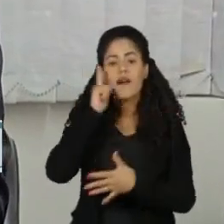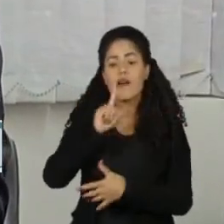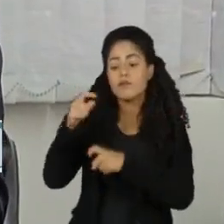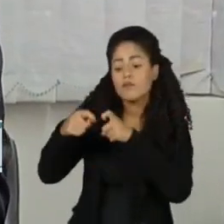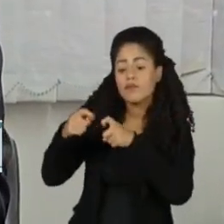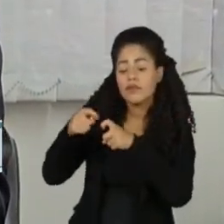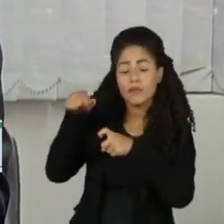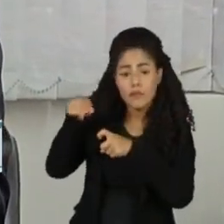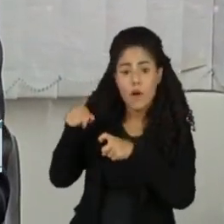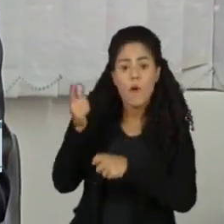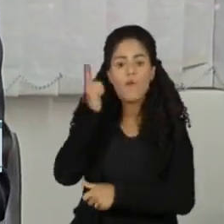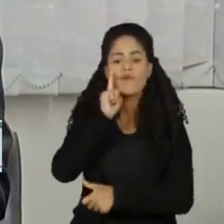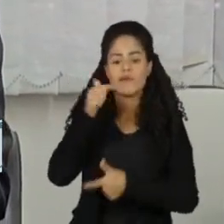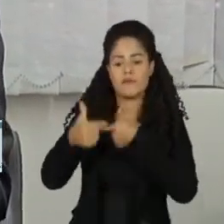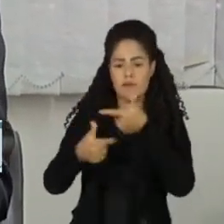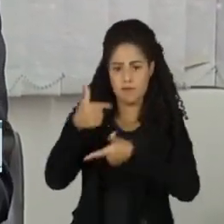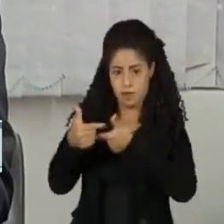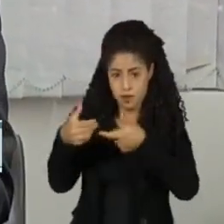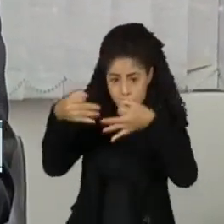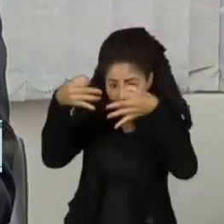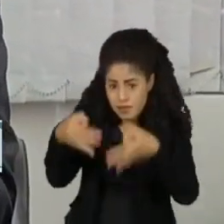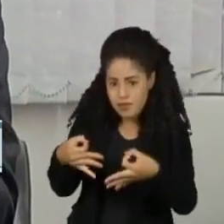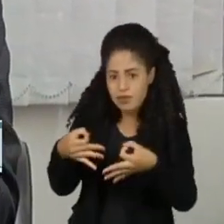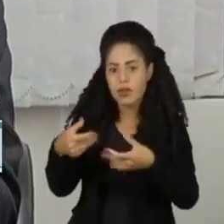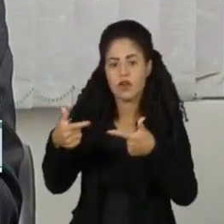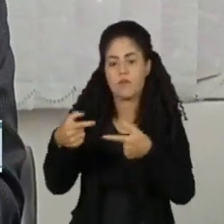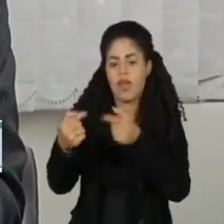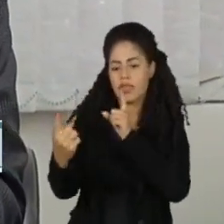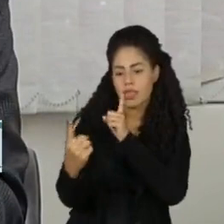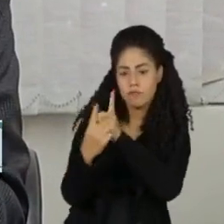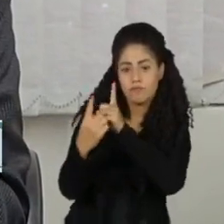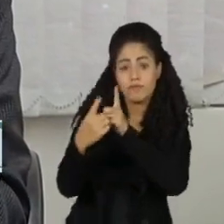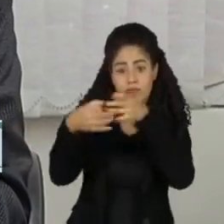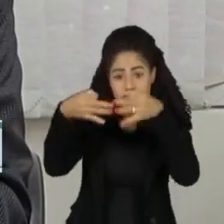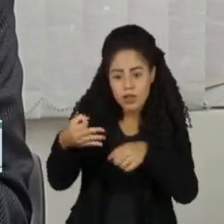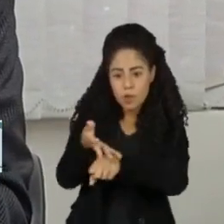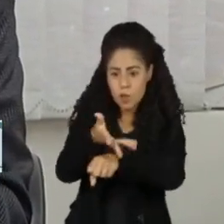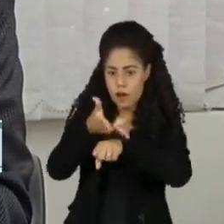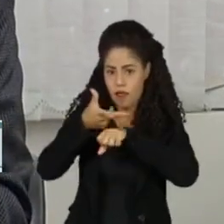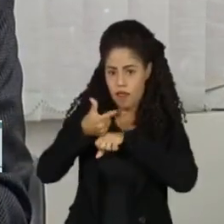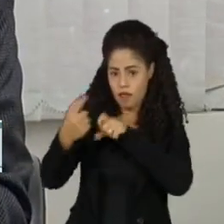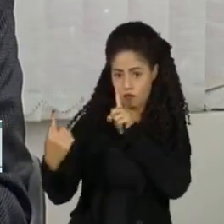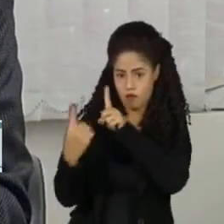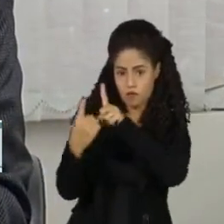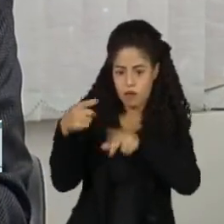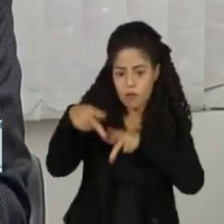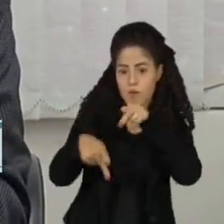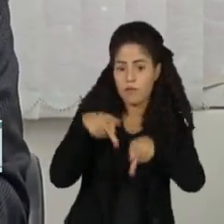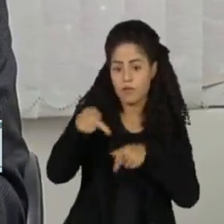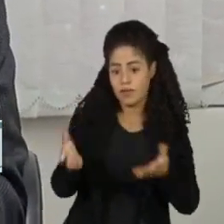atuar e produzir uma medicina de qualidade no atendimento da população carente. Obrigado. Obrigado.